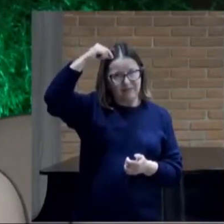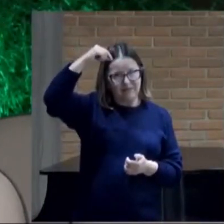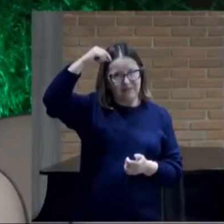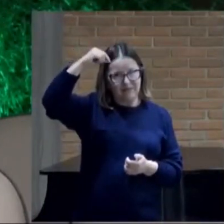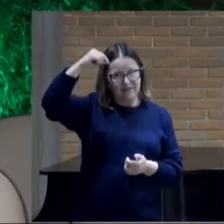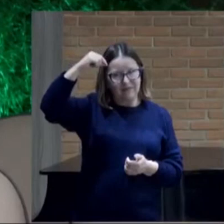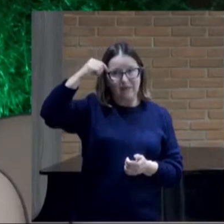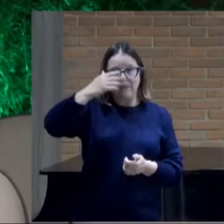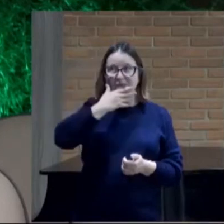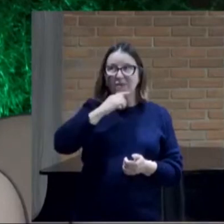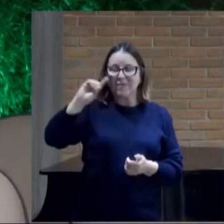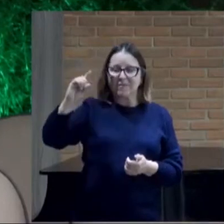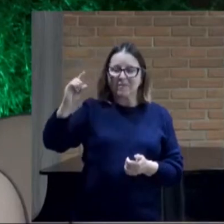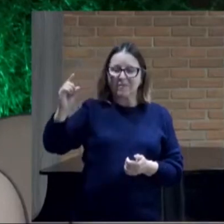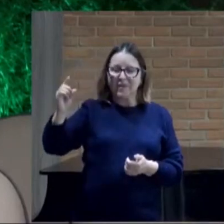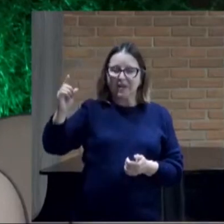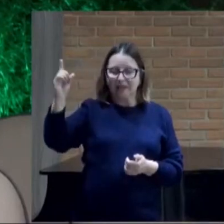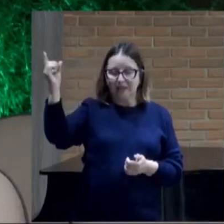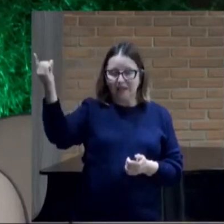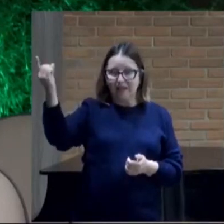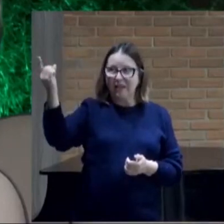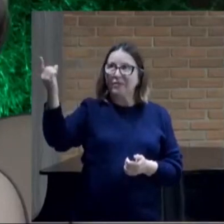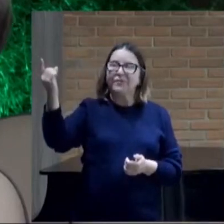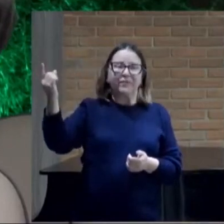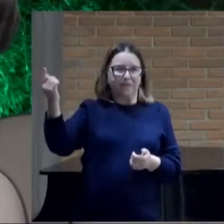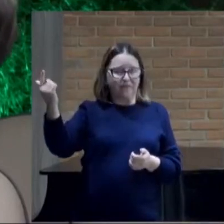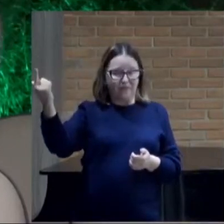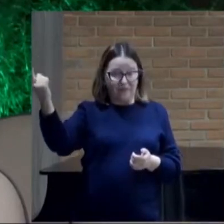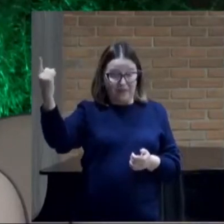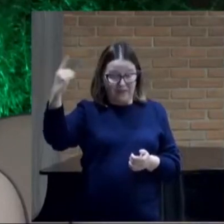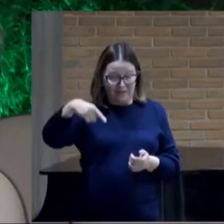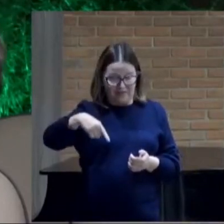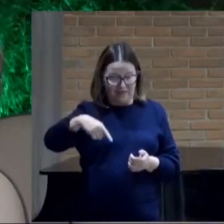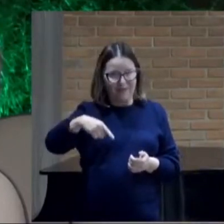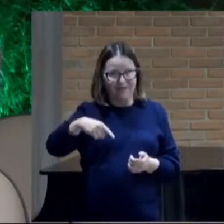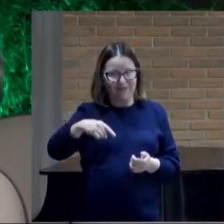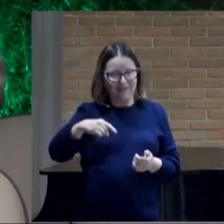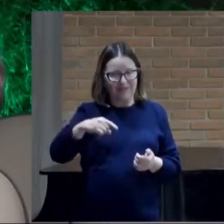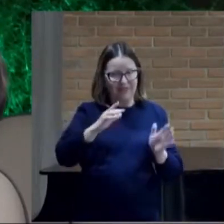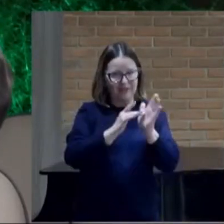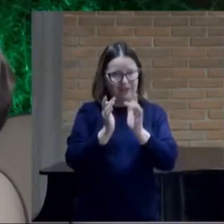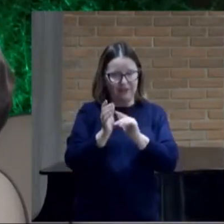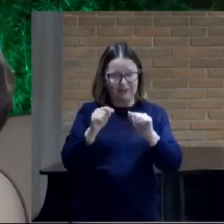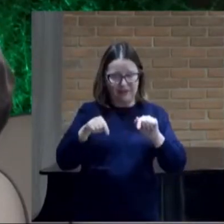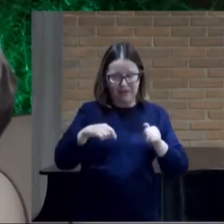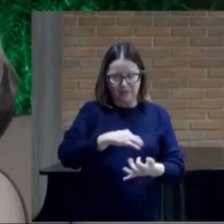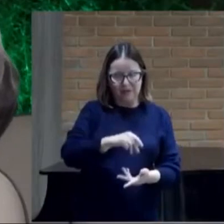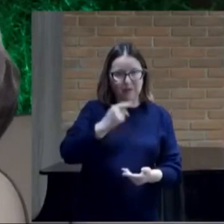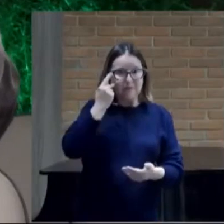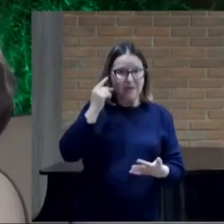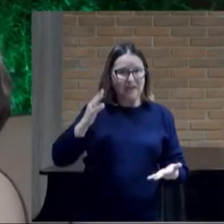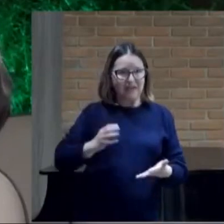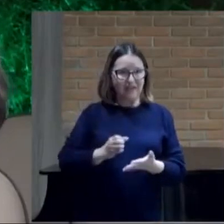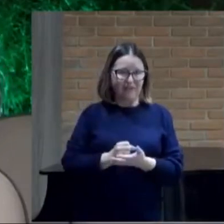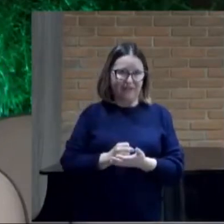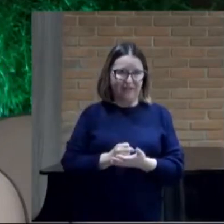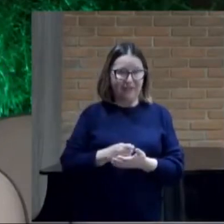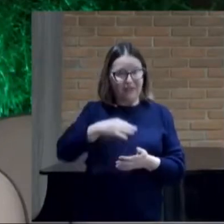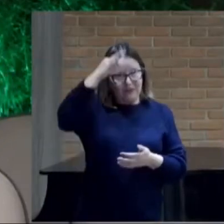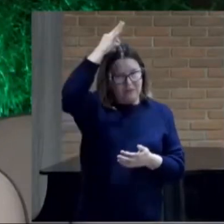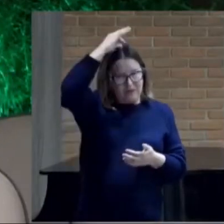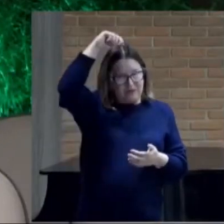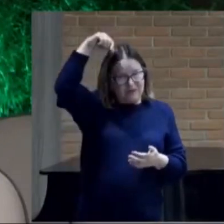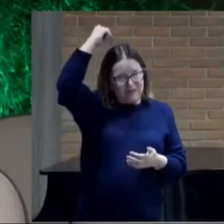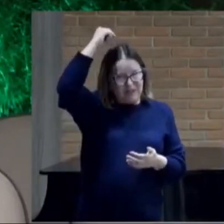Jesus Ao mundo Para salvar A gente Do mundo E o Espírito Santo Traz